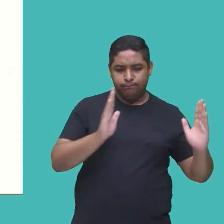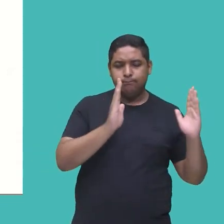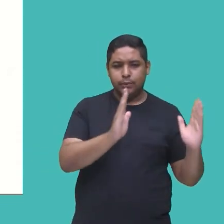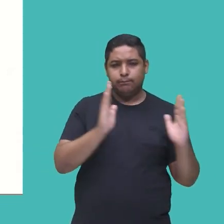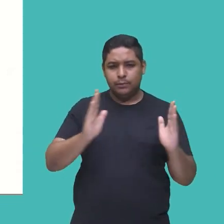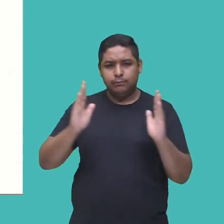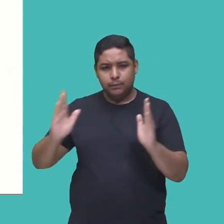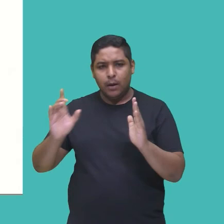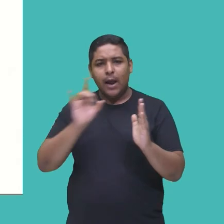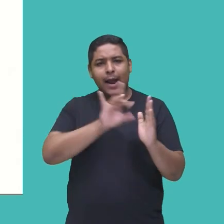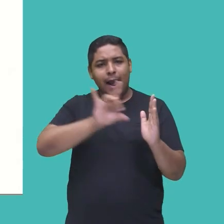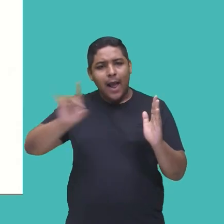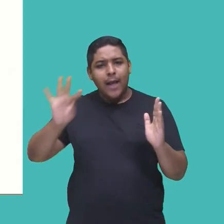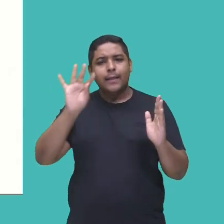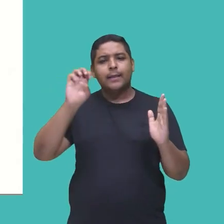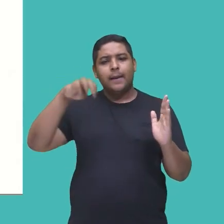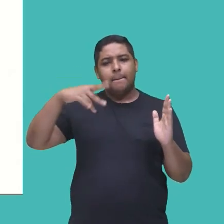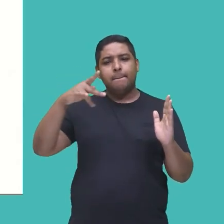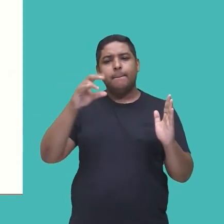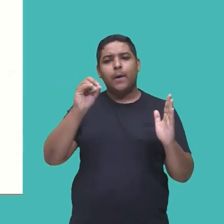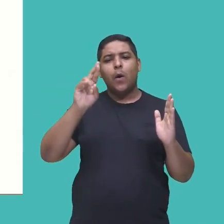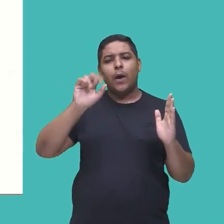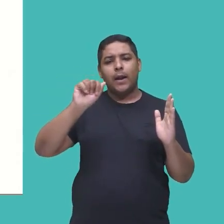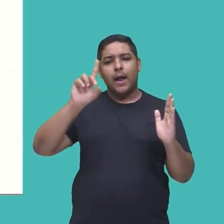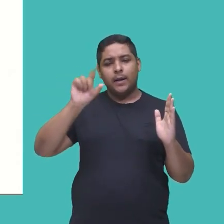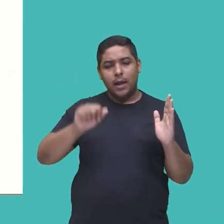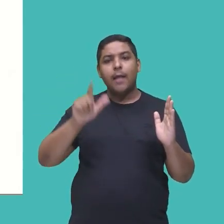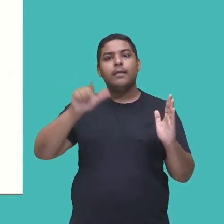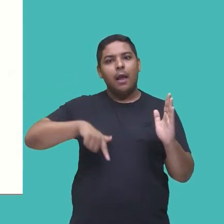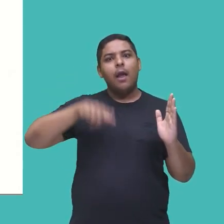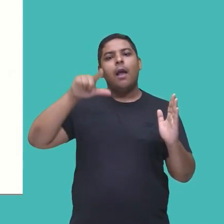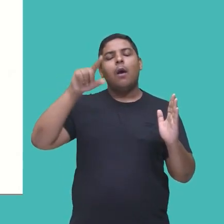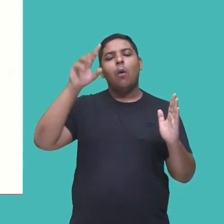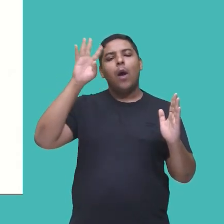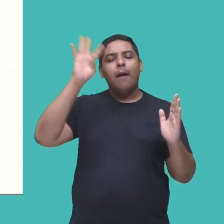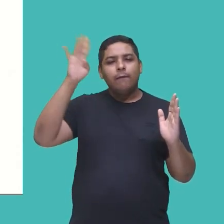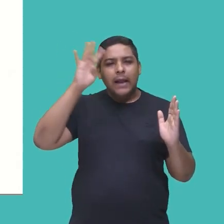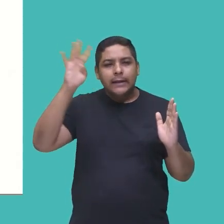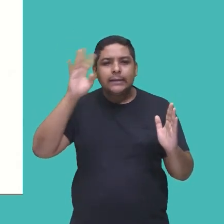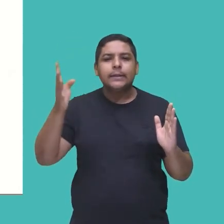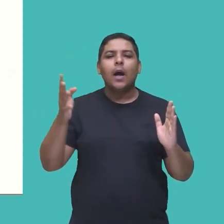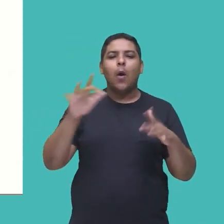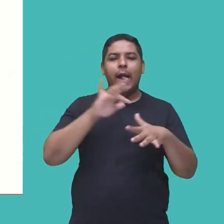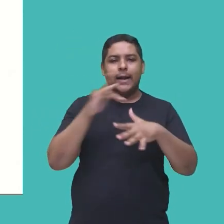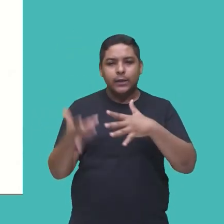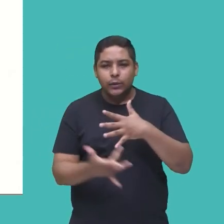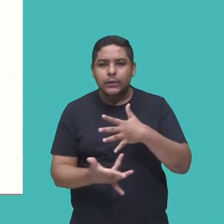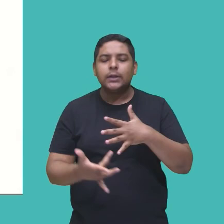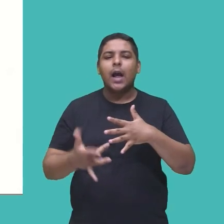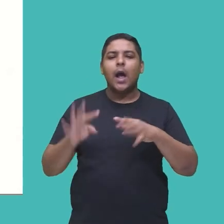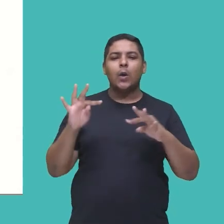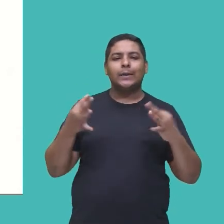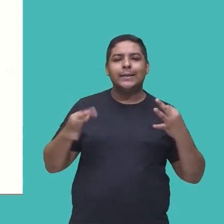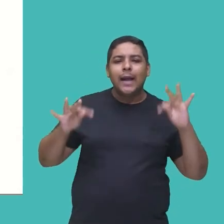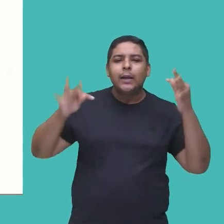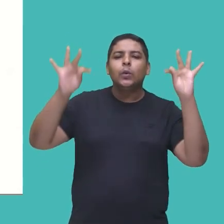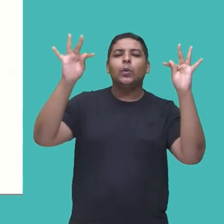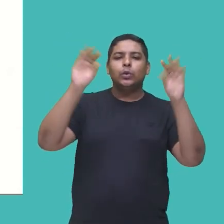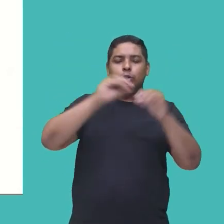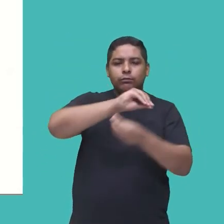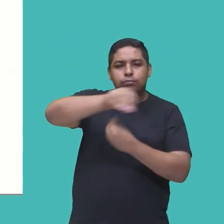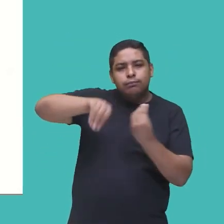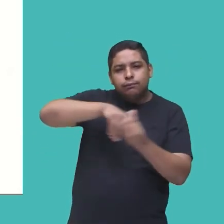cada temporada, mas ela traz reflexões, né, que são relacionadas aí às redes sociais, ao que a tecnologia pode estar ali também,